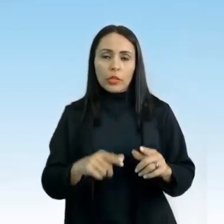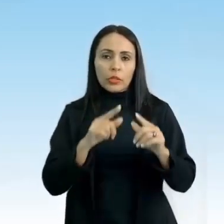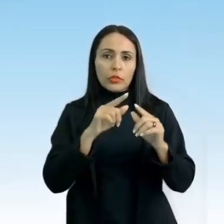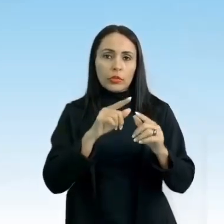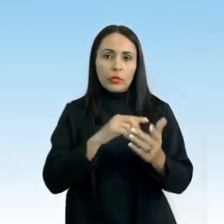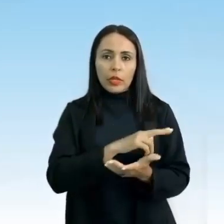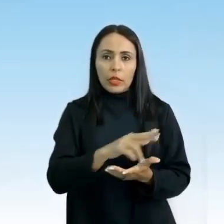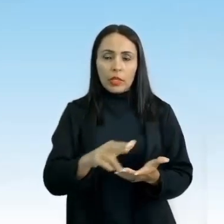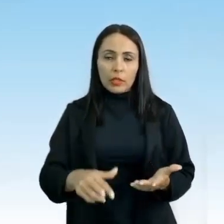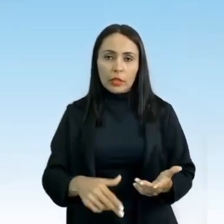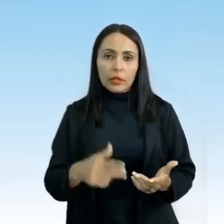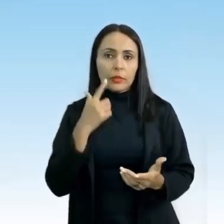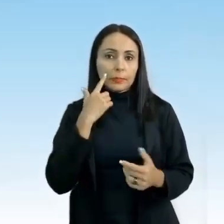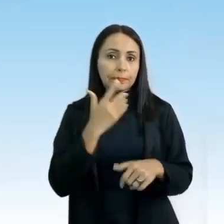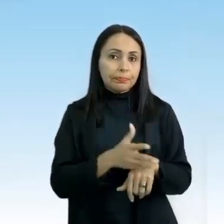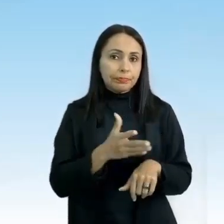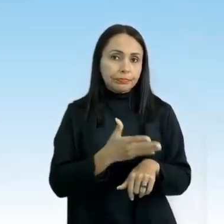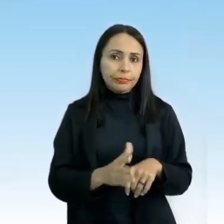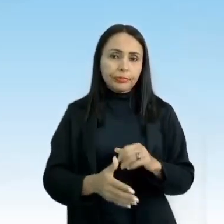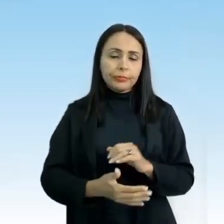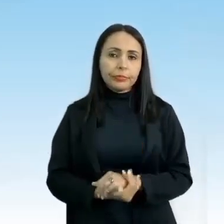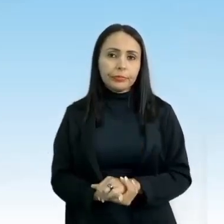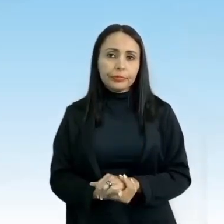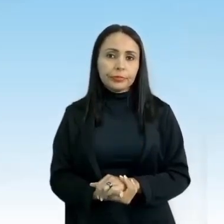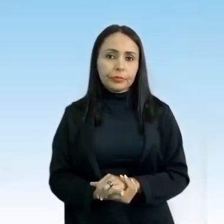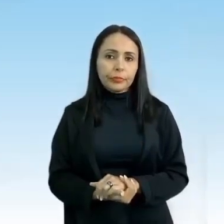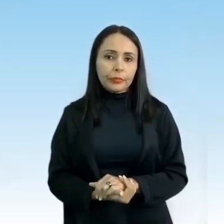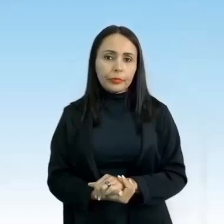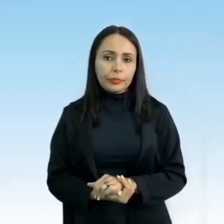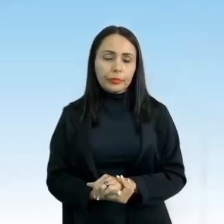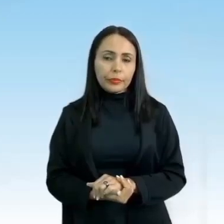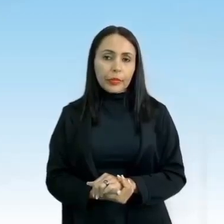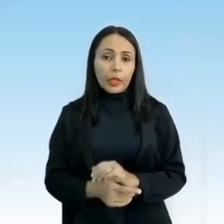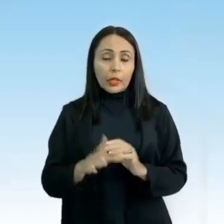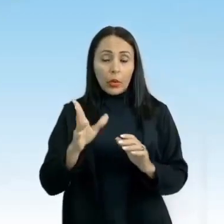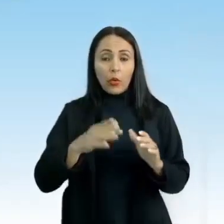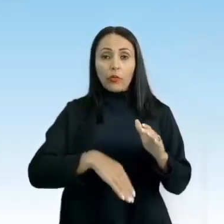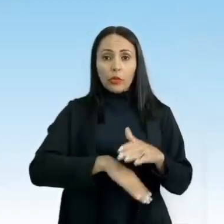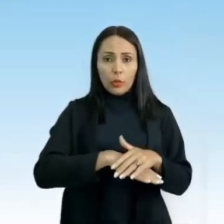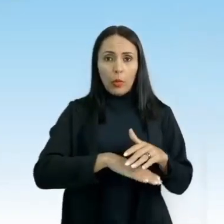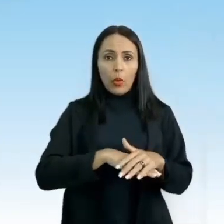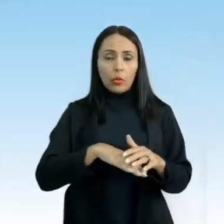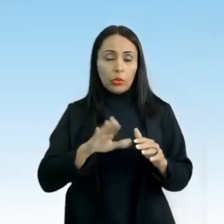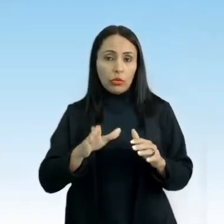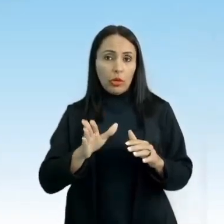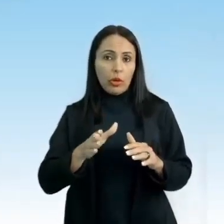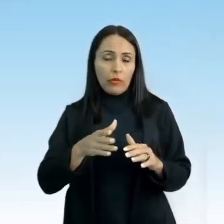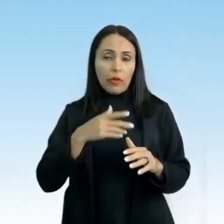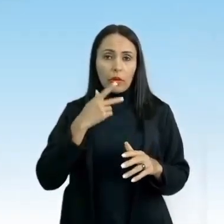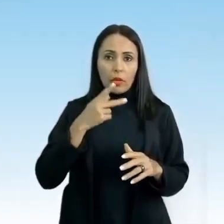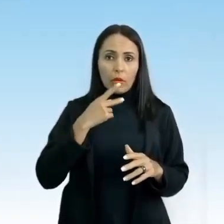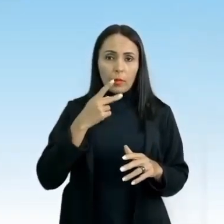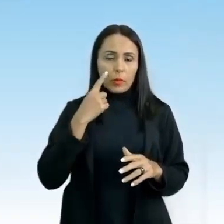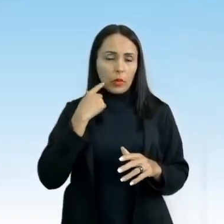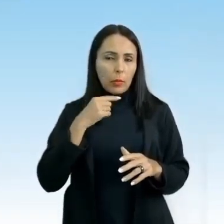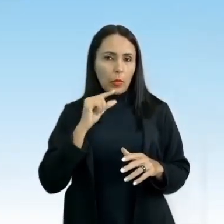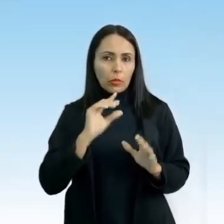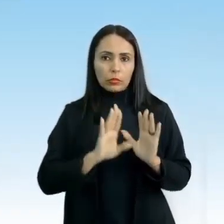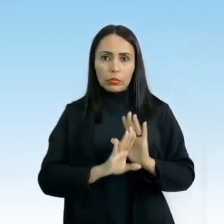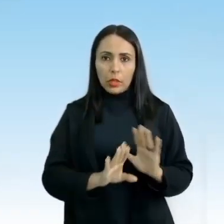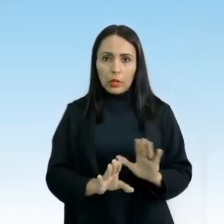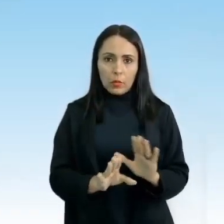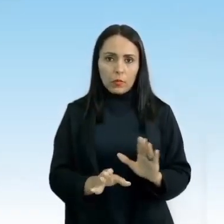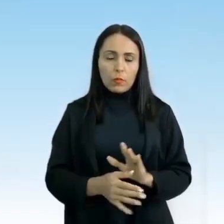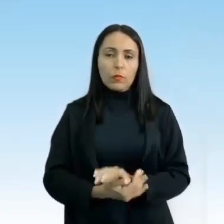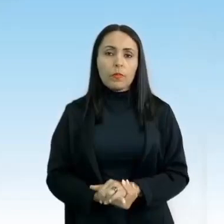praticadas. Ou seja, não é um jogo como o esporte, o futebol, que estávamos falando agora há pouco. Eles não